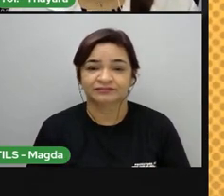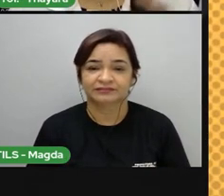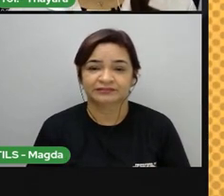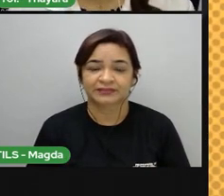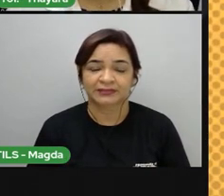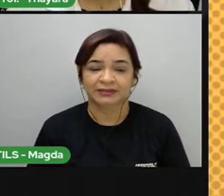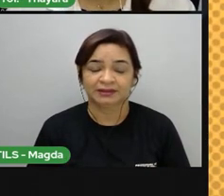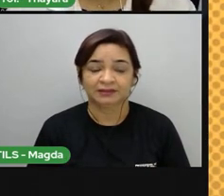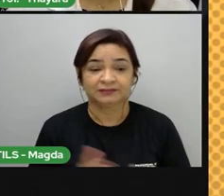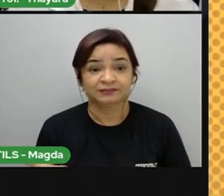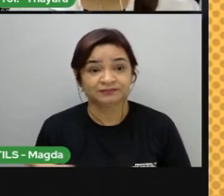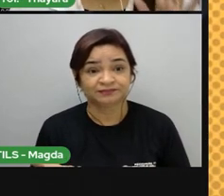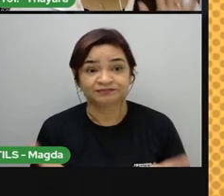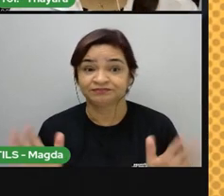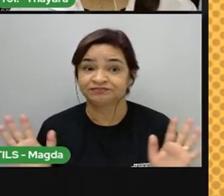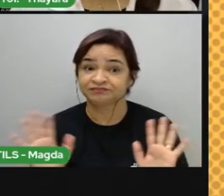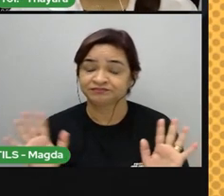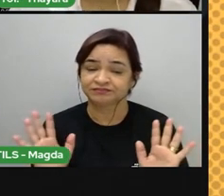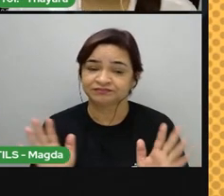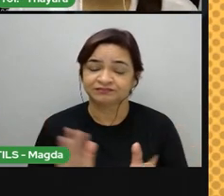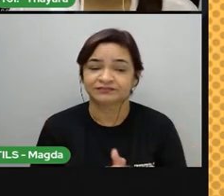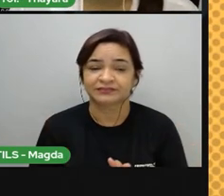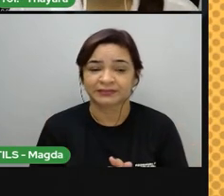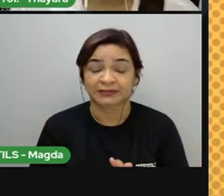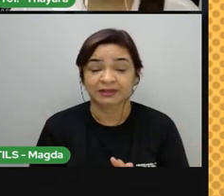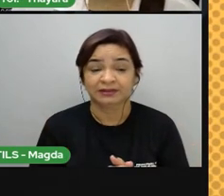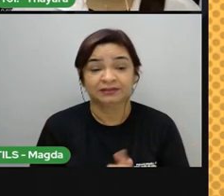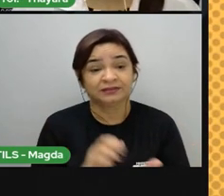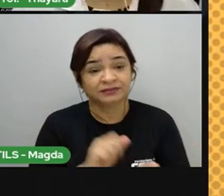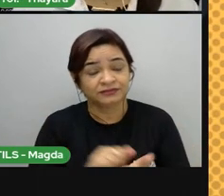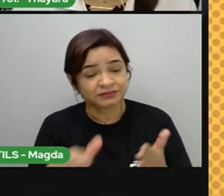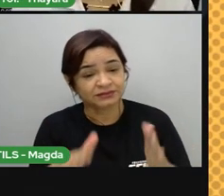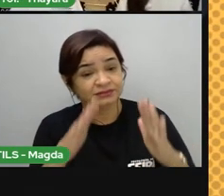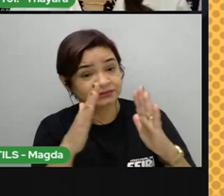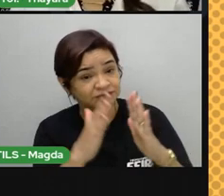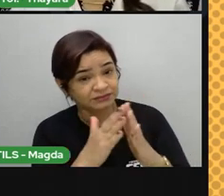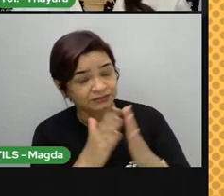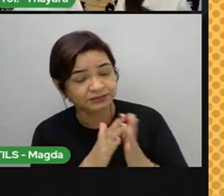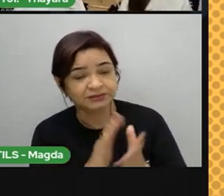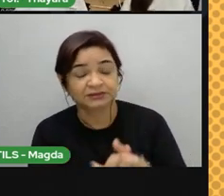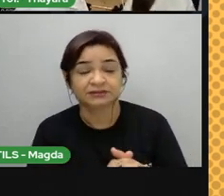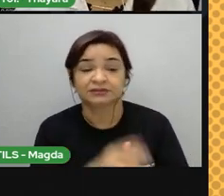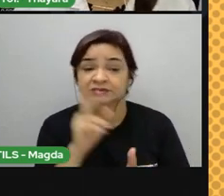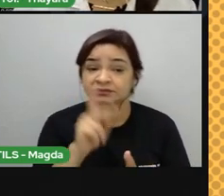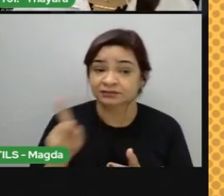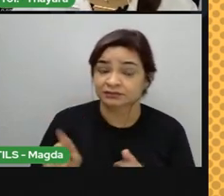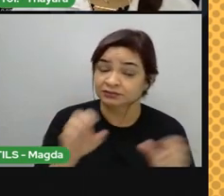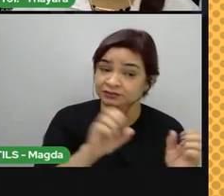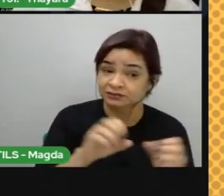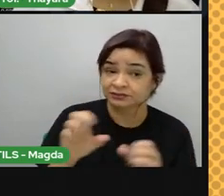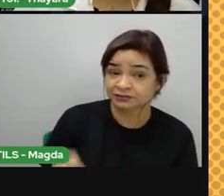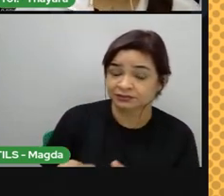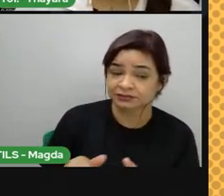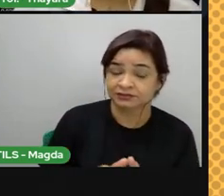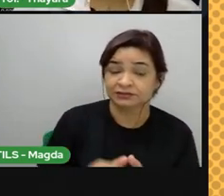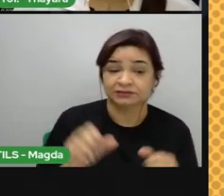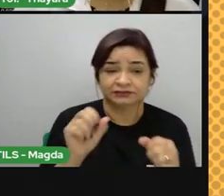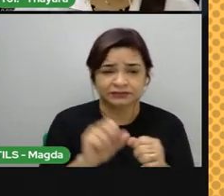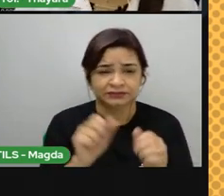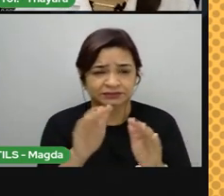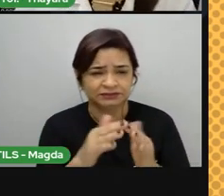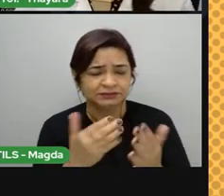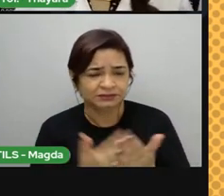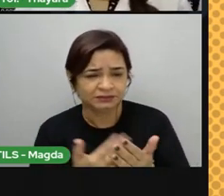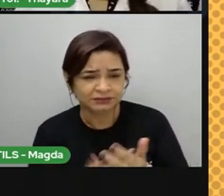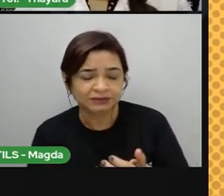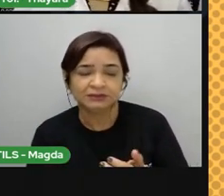Por hoje é só. Vocês vão ficar com a atividade de casa que vai ser passada para vocês pelos seus professores. Então, vocês vão fazer a atividade, vão tirar